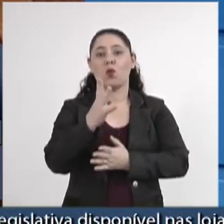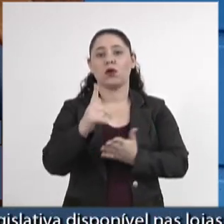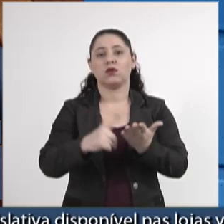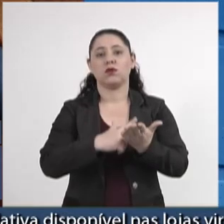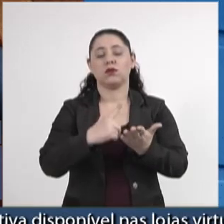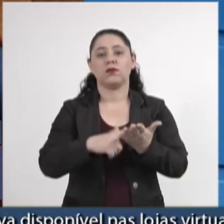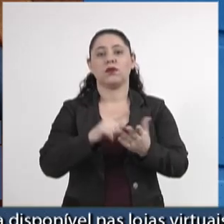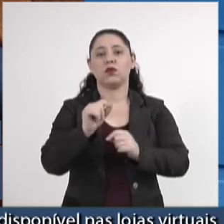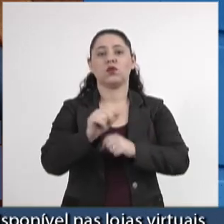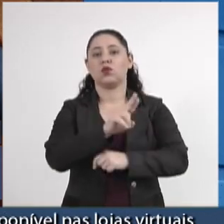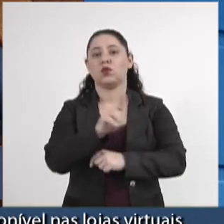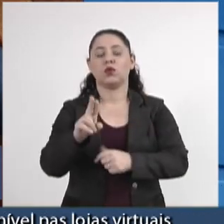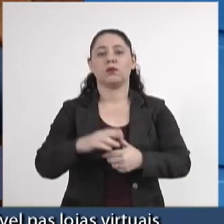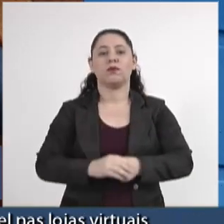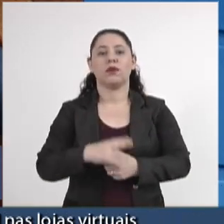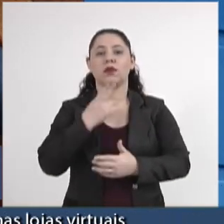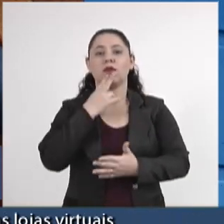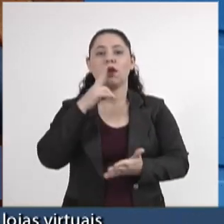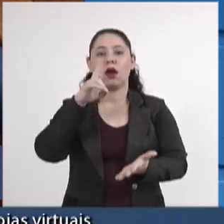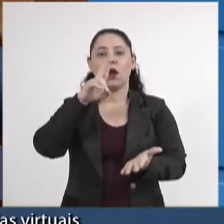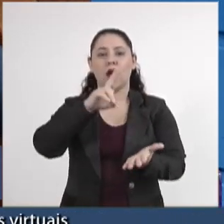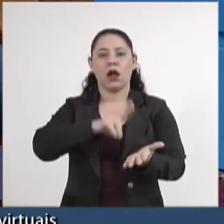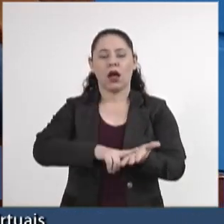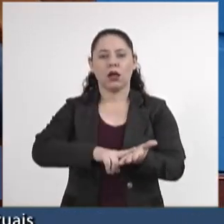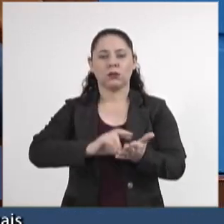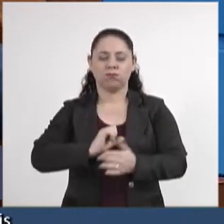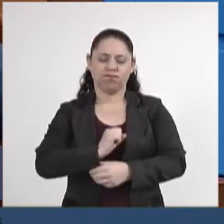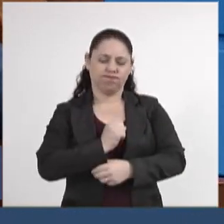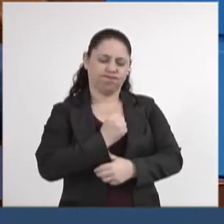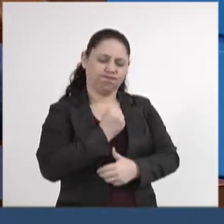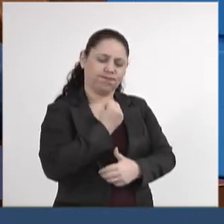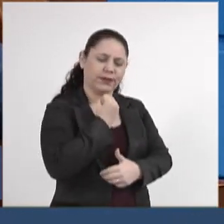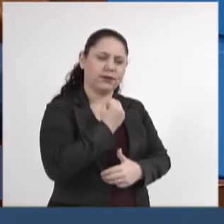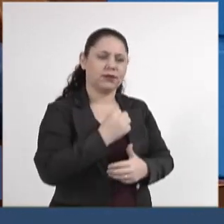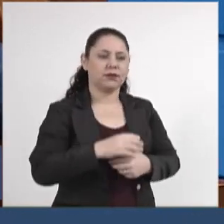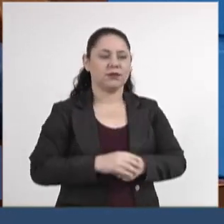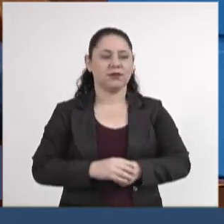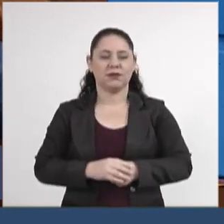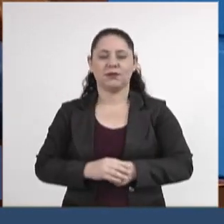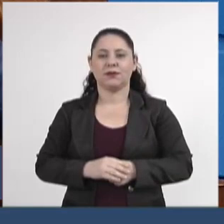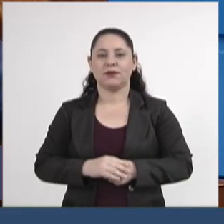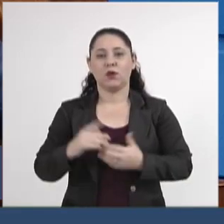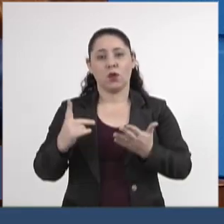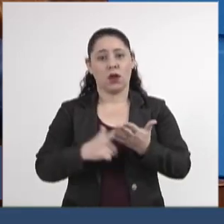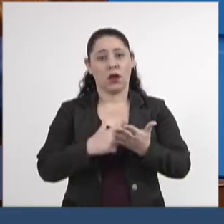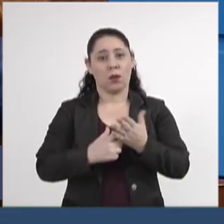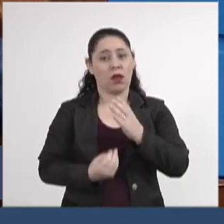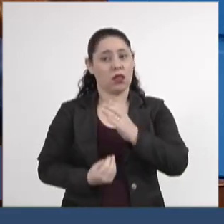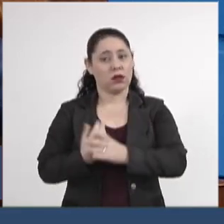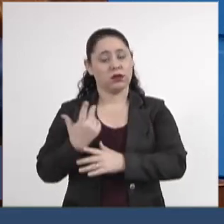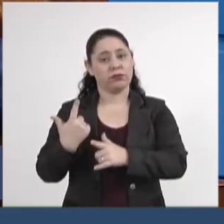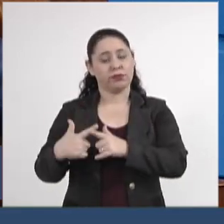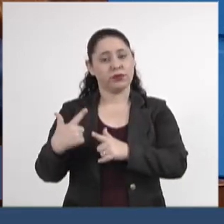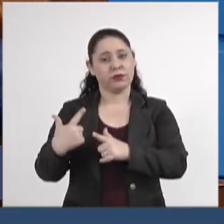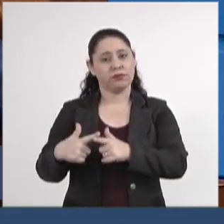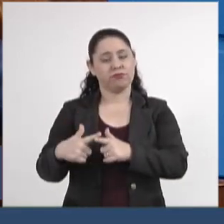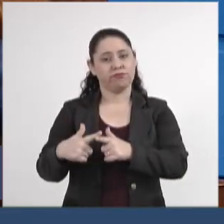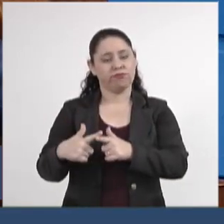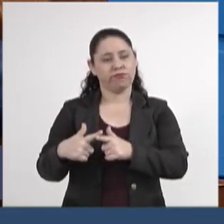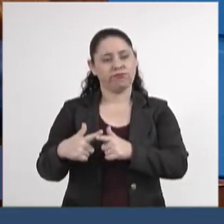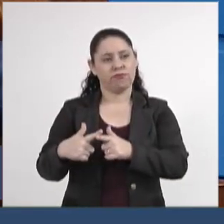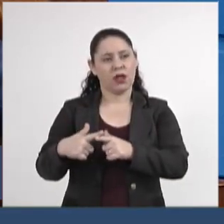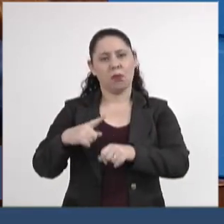livro que vai se chamar Cartas de Indignação. E este livro nasceu de